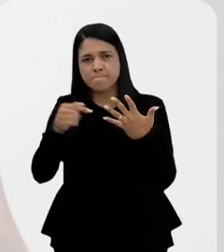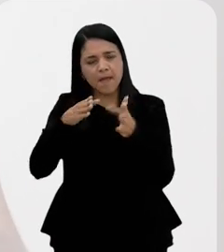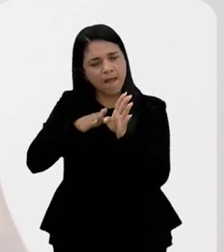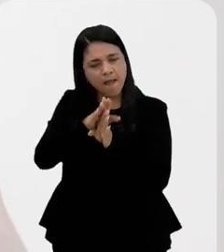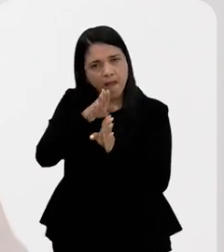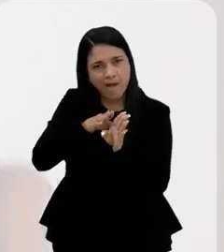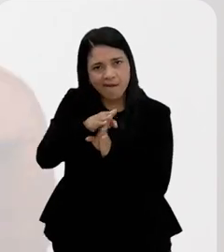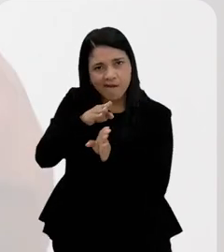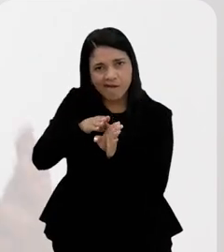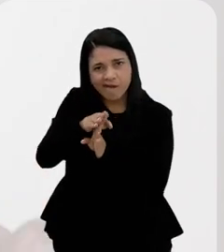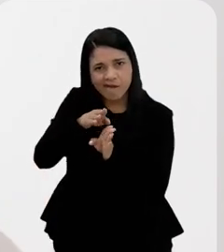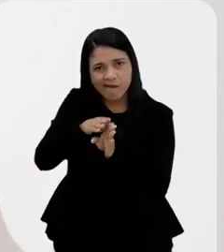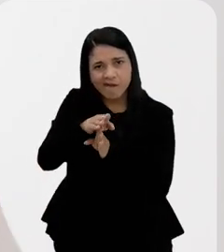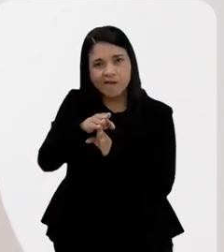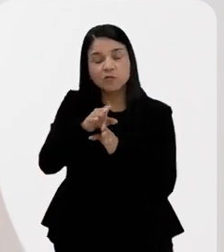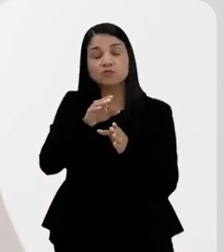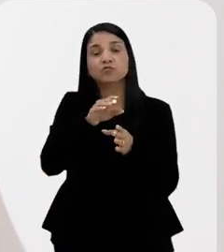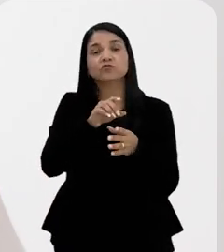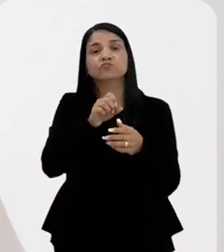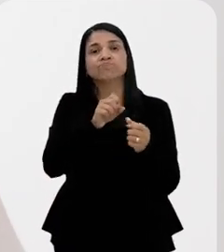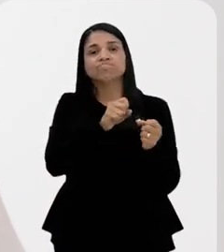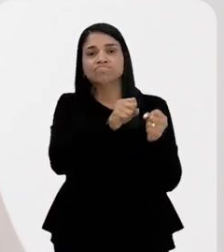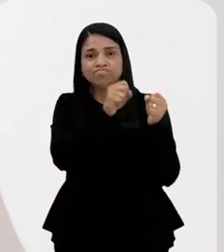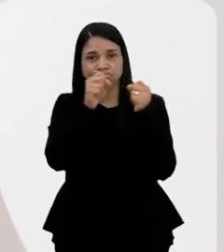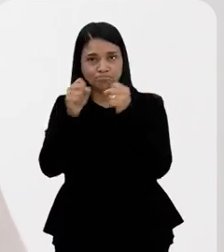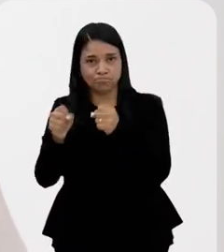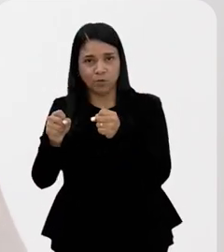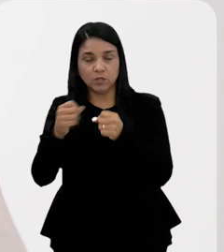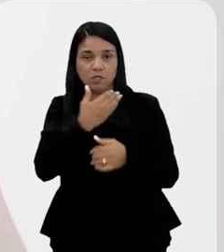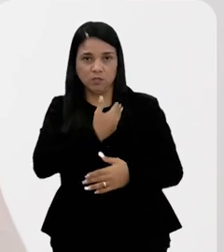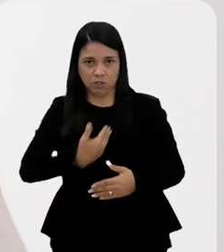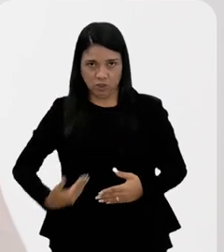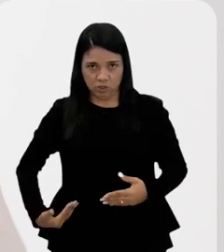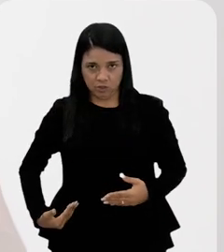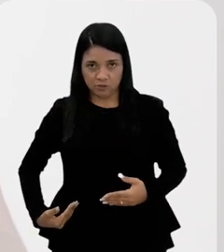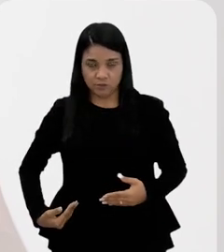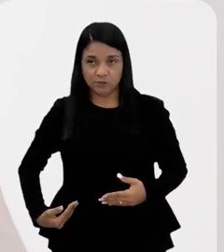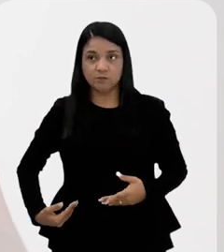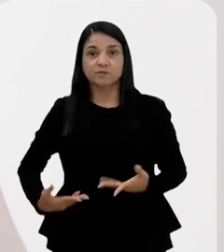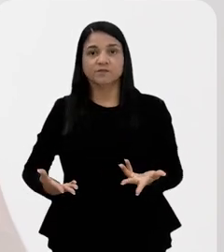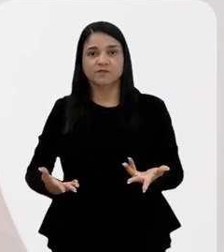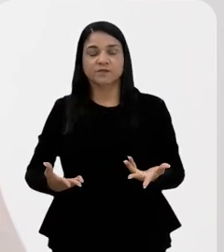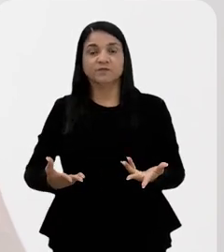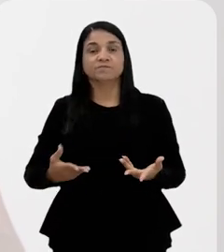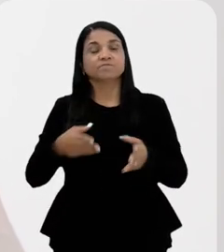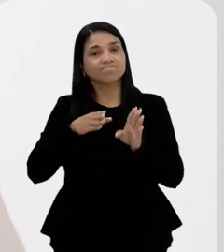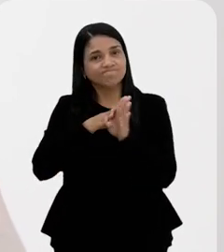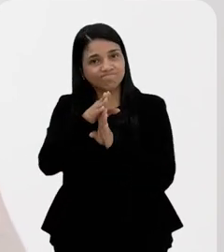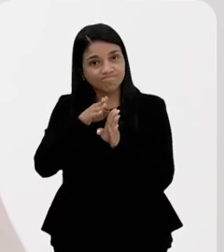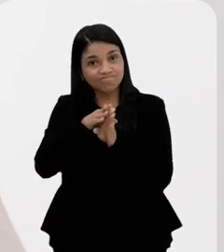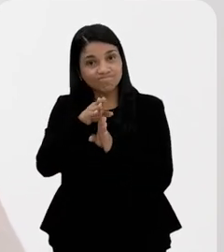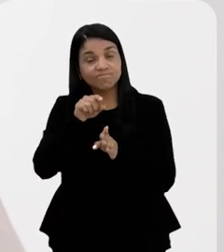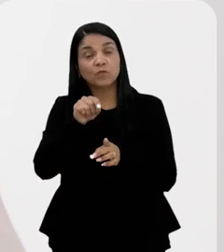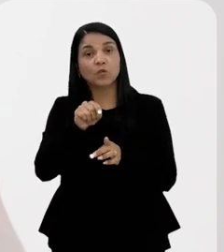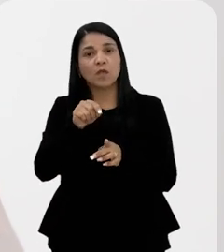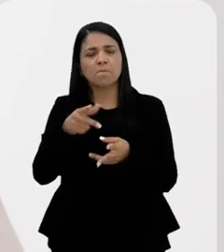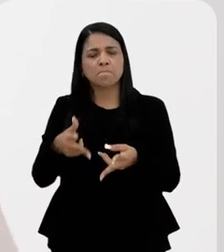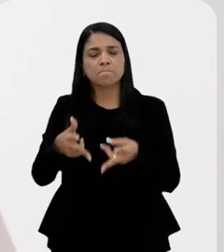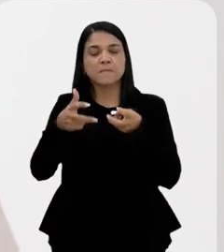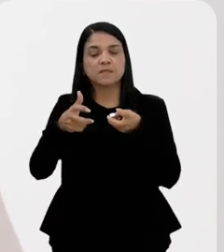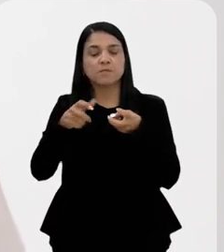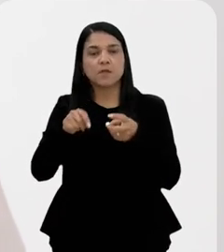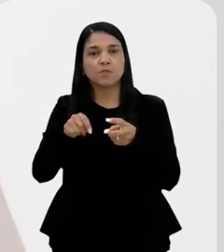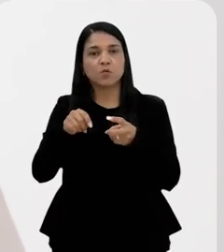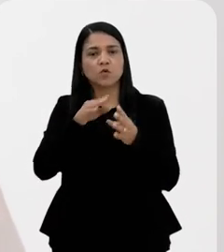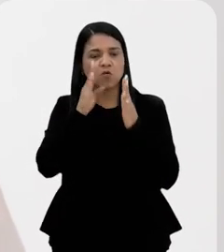recomendações aos poderes públicos. E aqui nós vamos fazer as recomendações, né, a partir do que